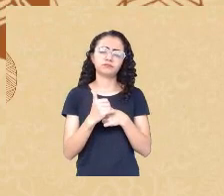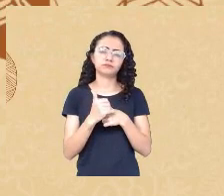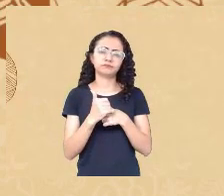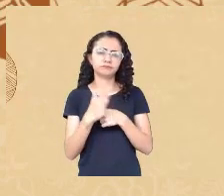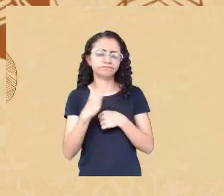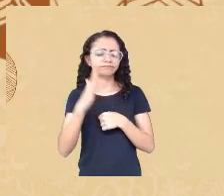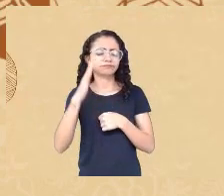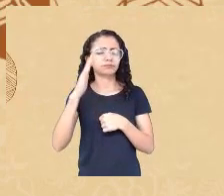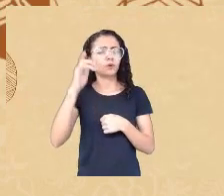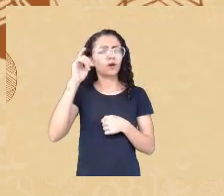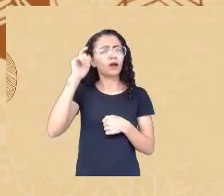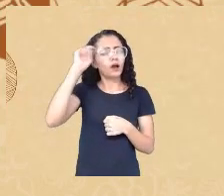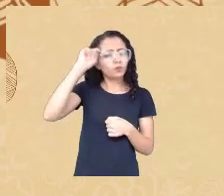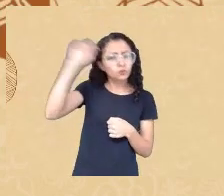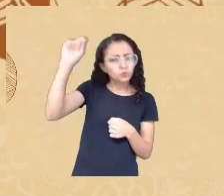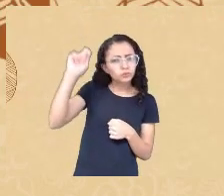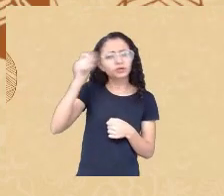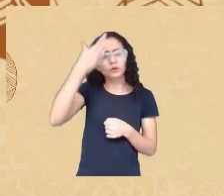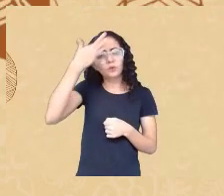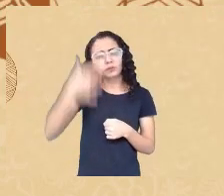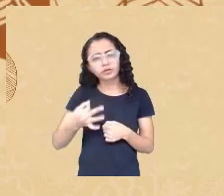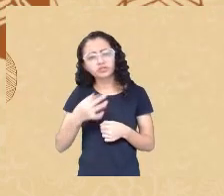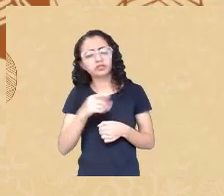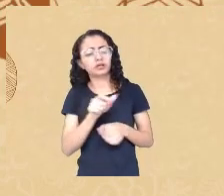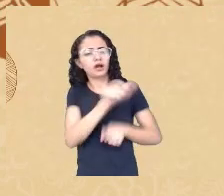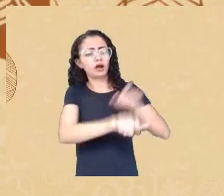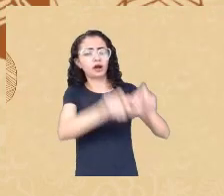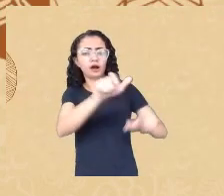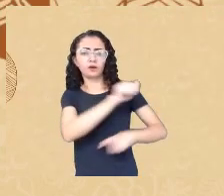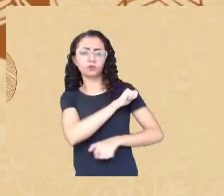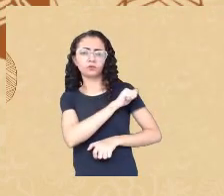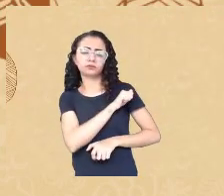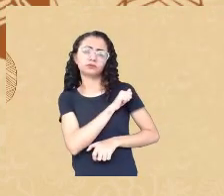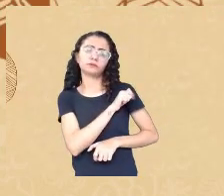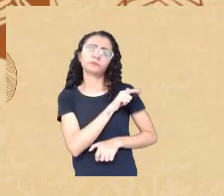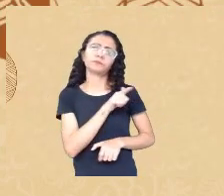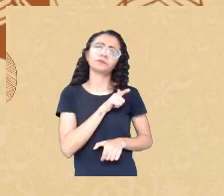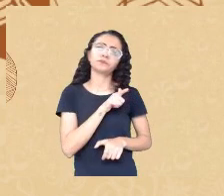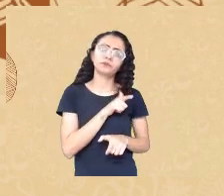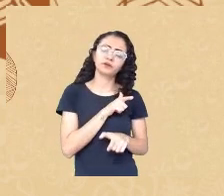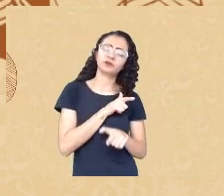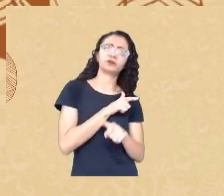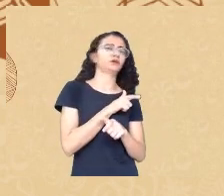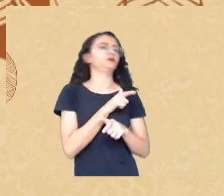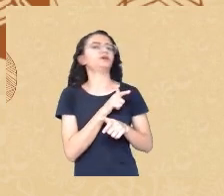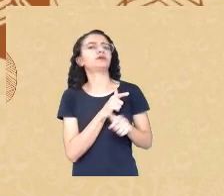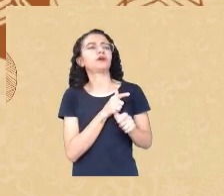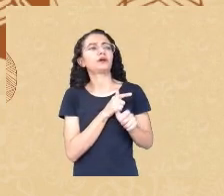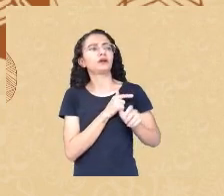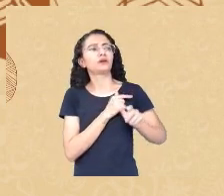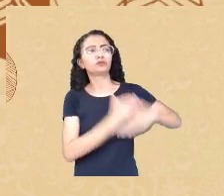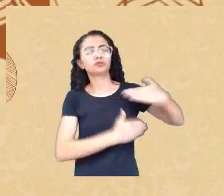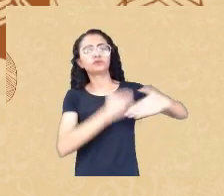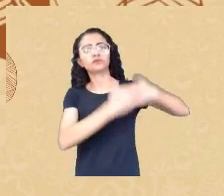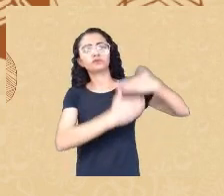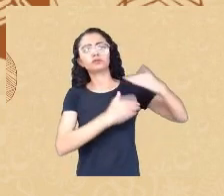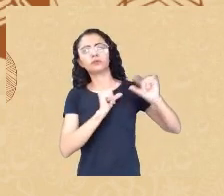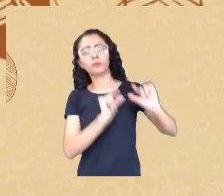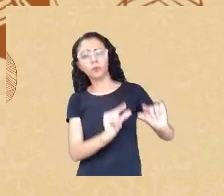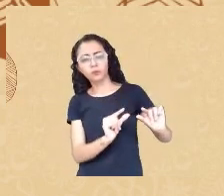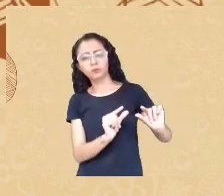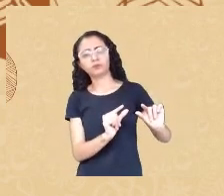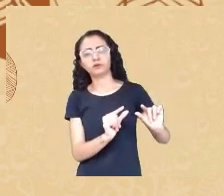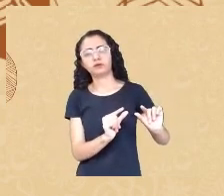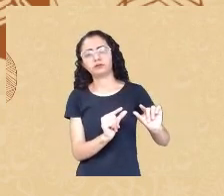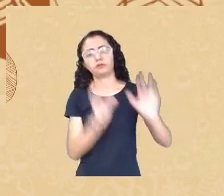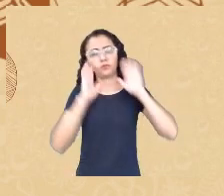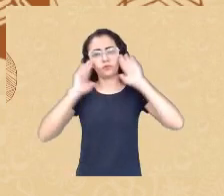rendimento digamos assim num teste de respeito às questões sociais né especialmente se tratando do